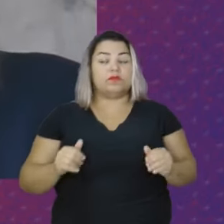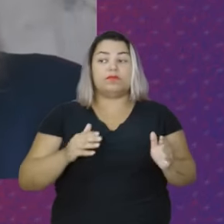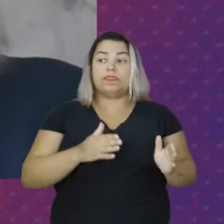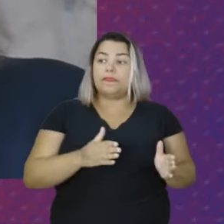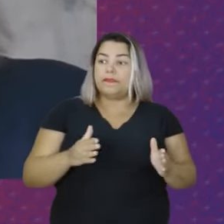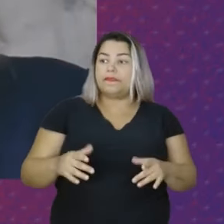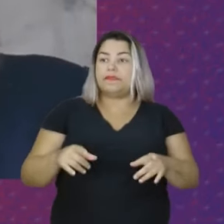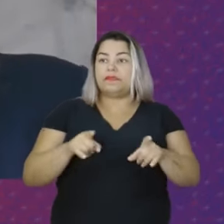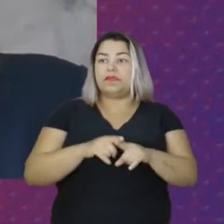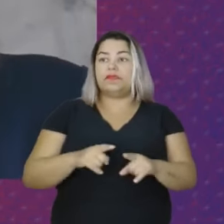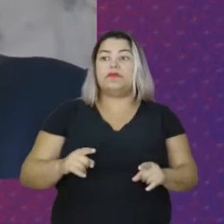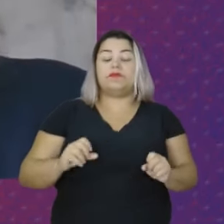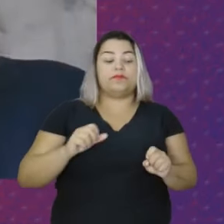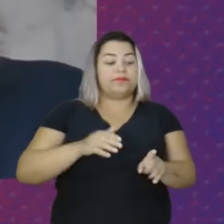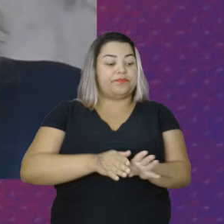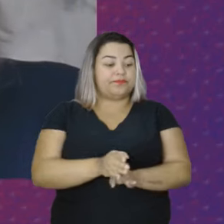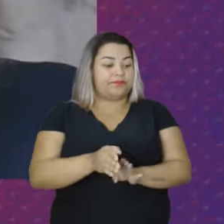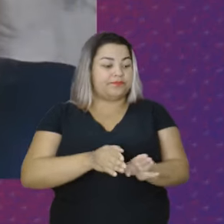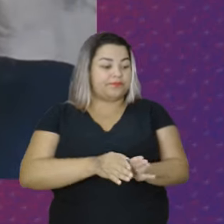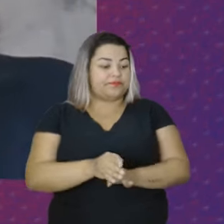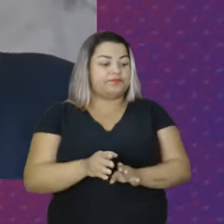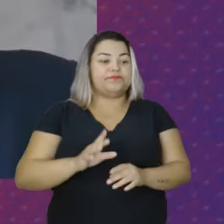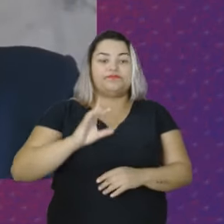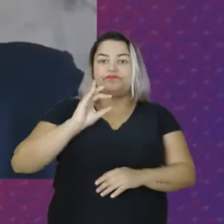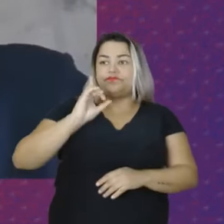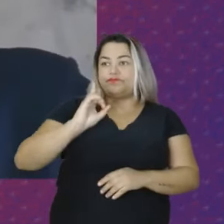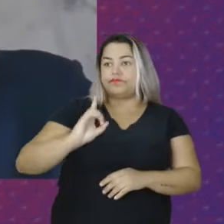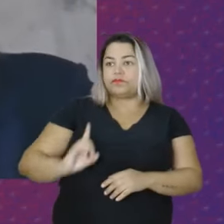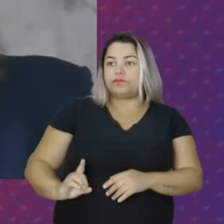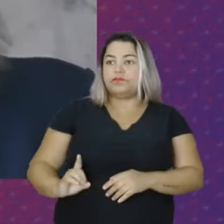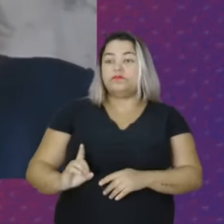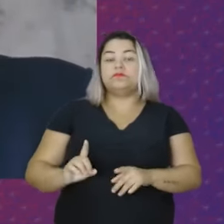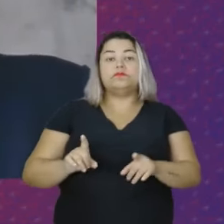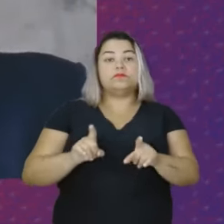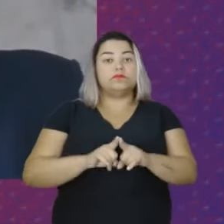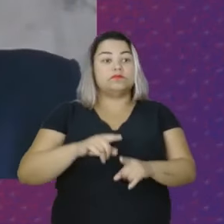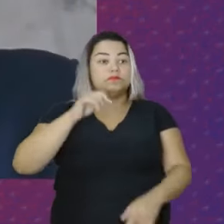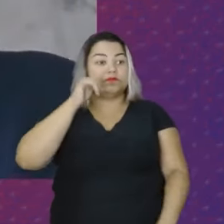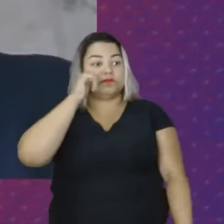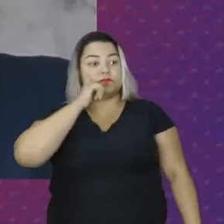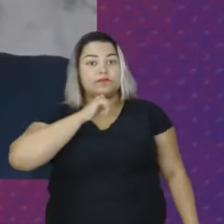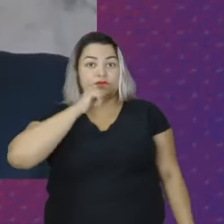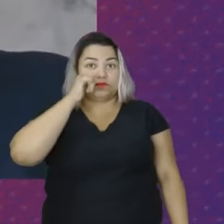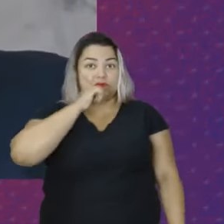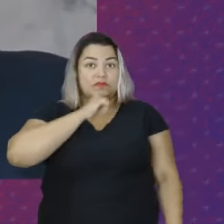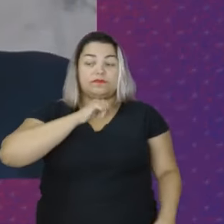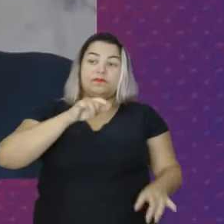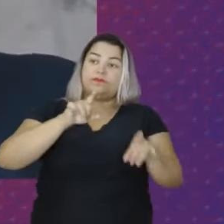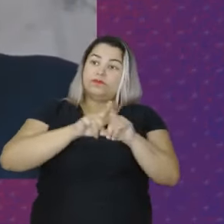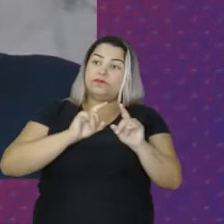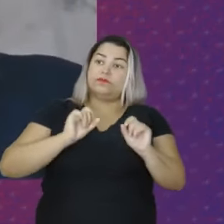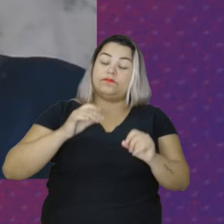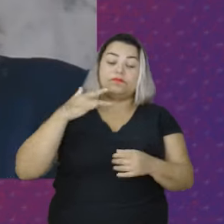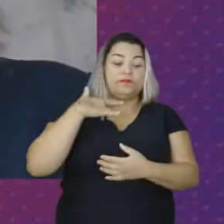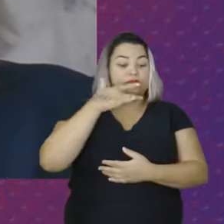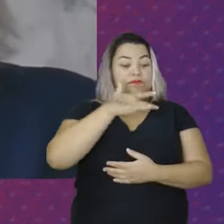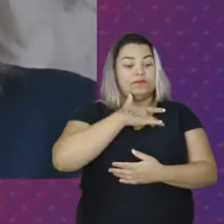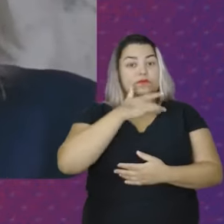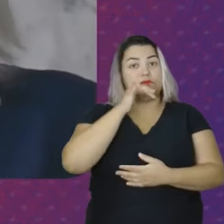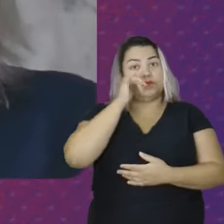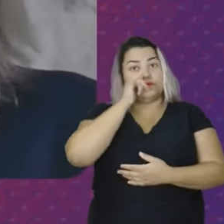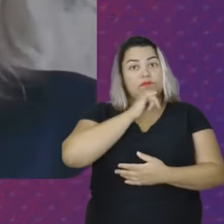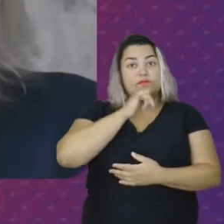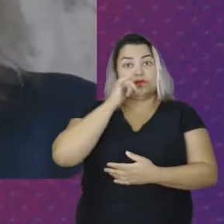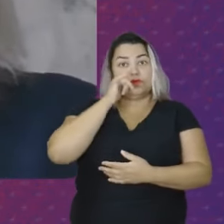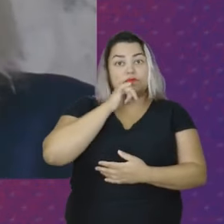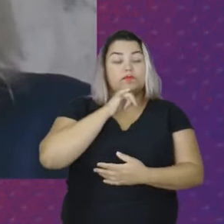de orientação Sobre os direitos das mulheres na área da saúde da mulher Então, são